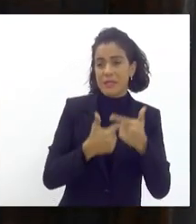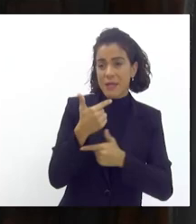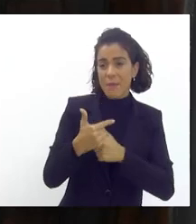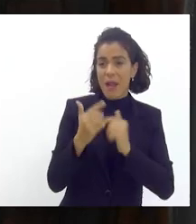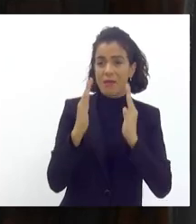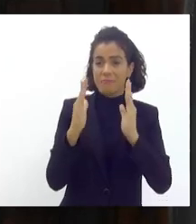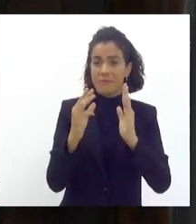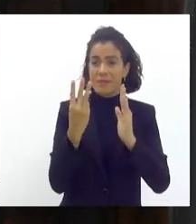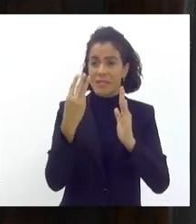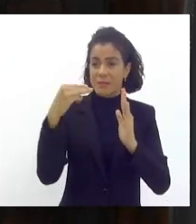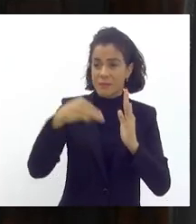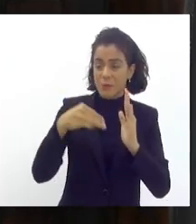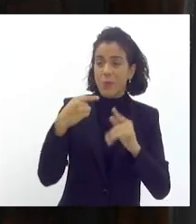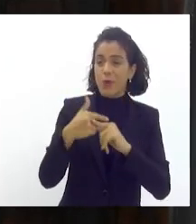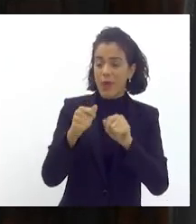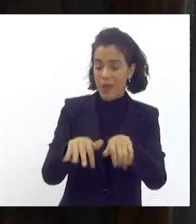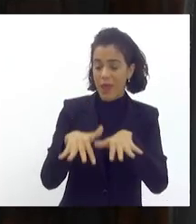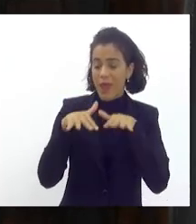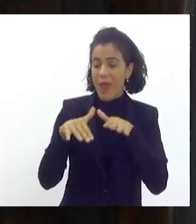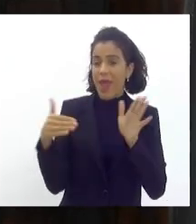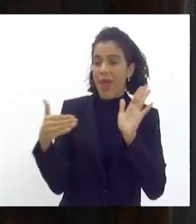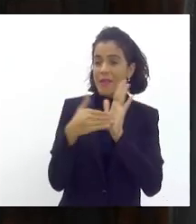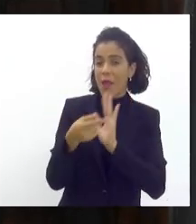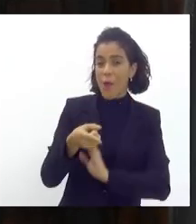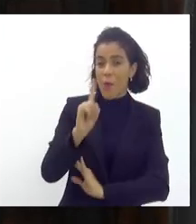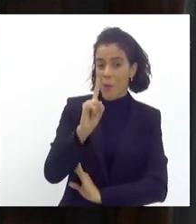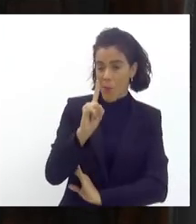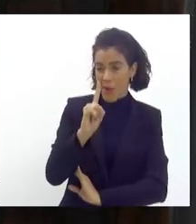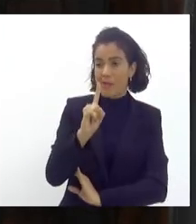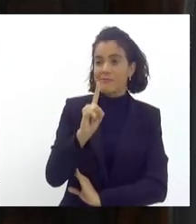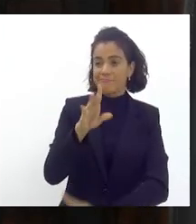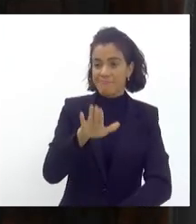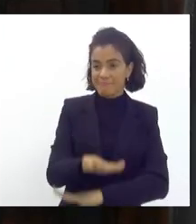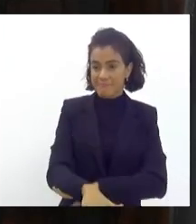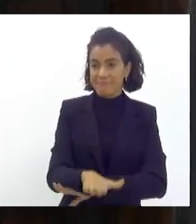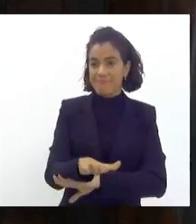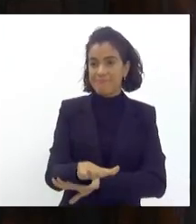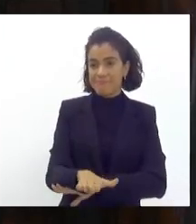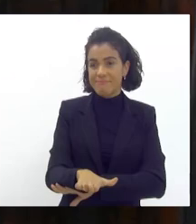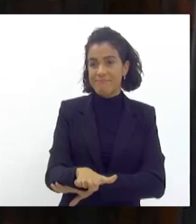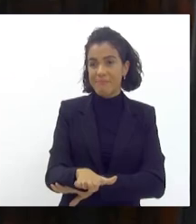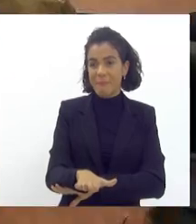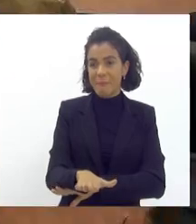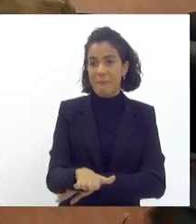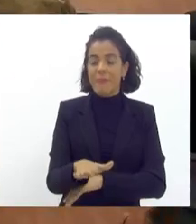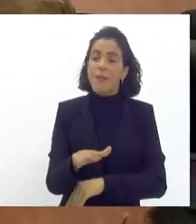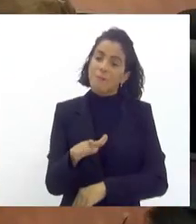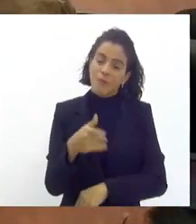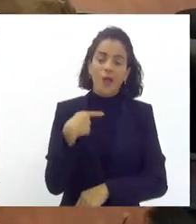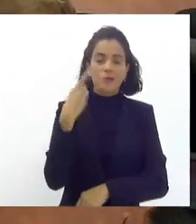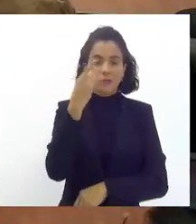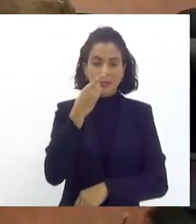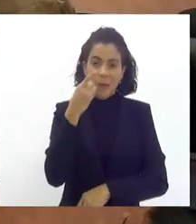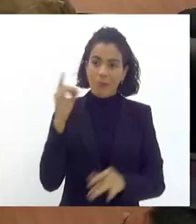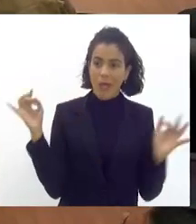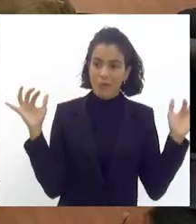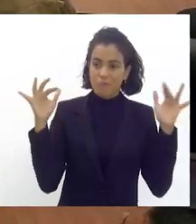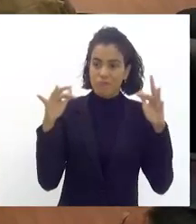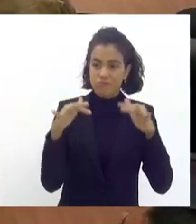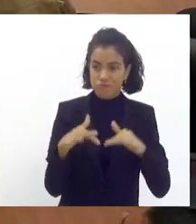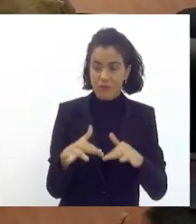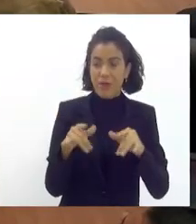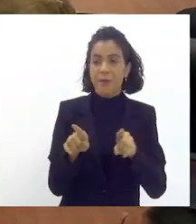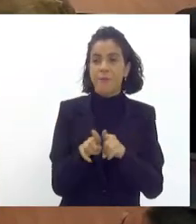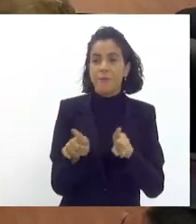o nosso limite aqui no plenário é até as 13 horas porque depois a vai ter que começar a sessão plenária e os deputados vão começar a chegar queria